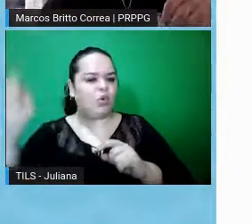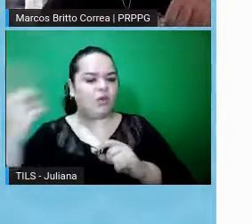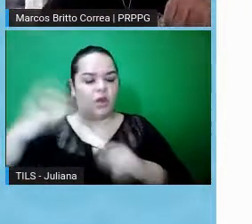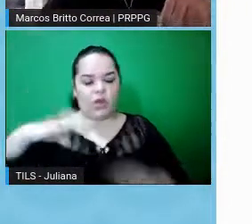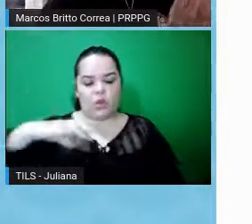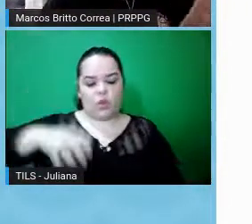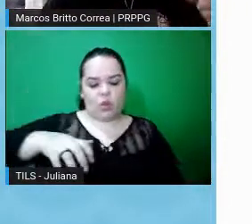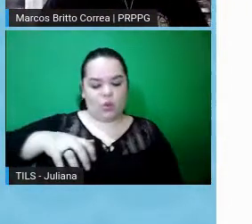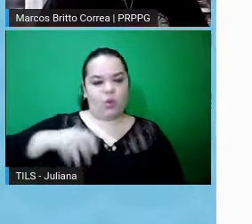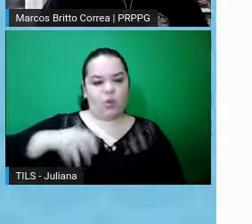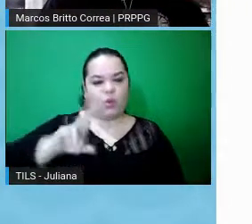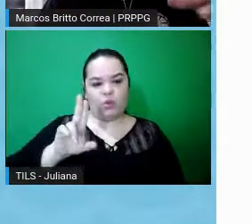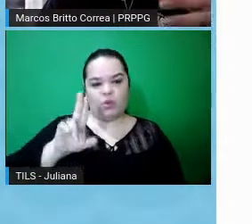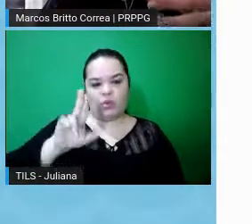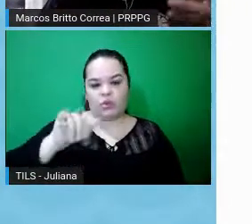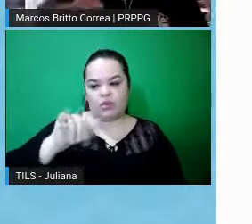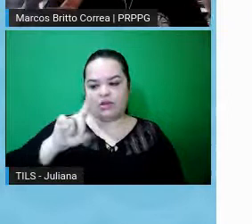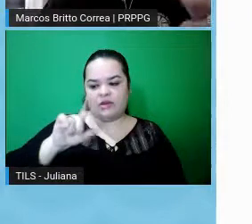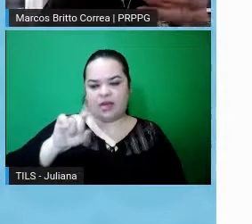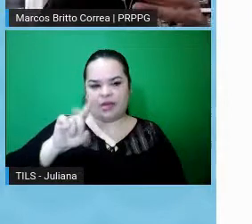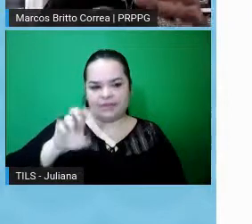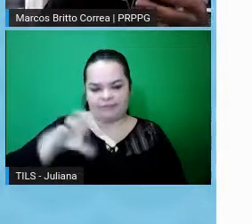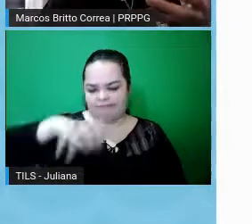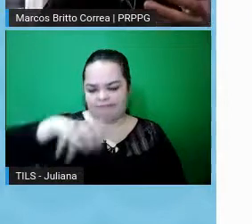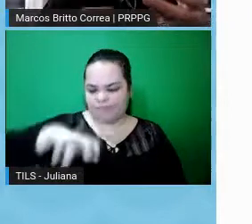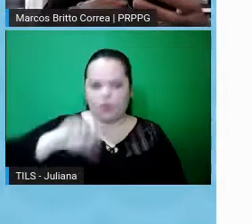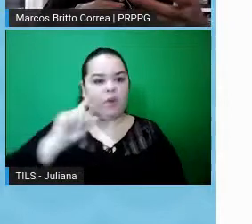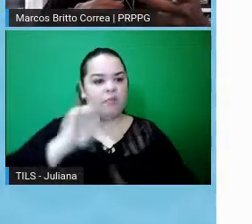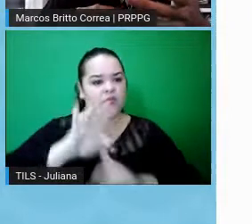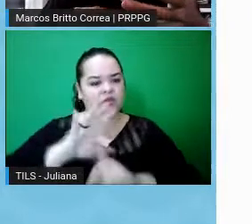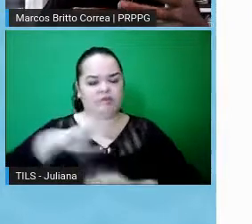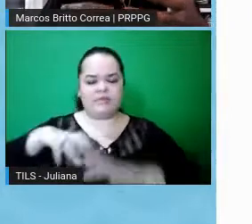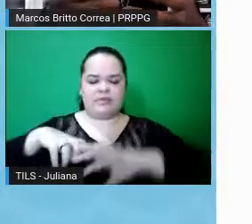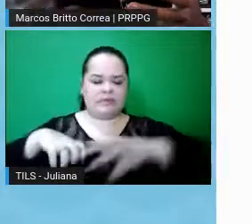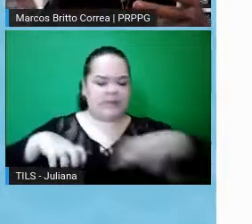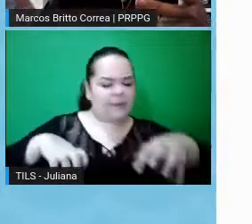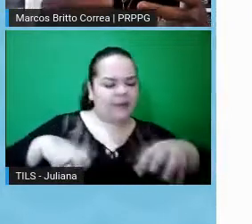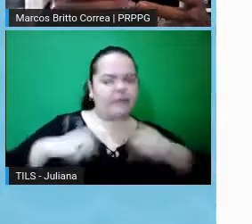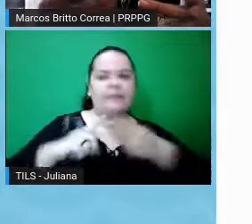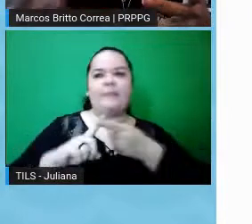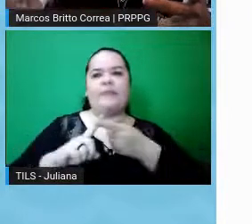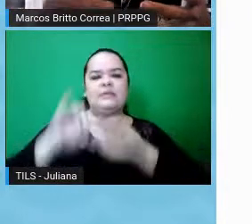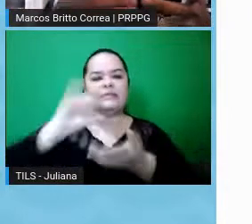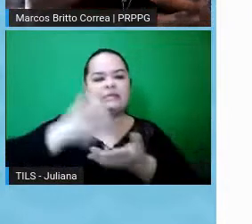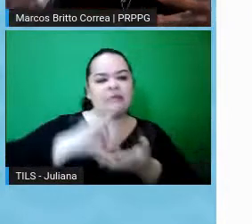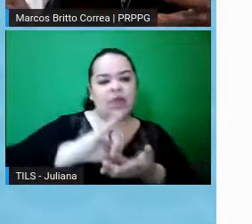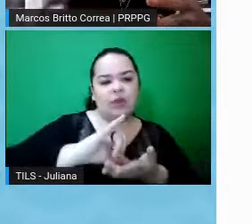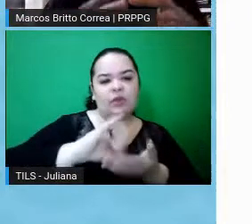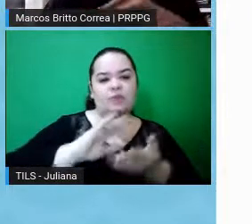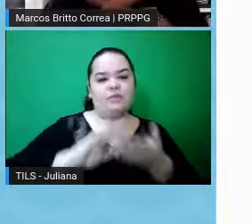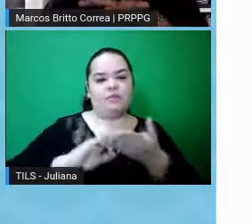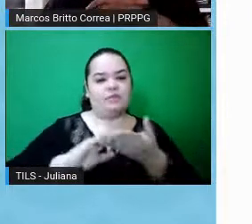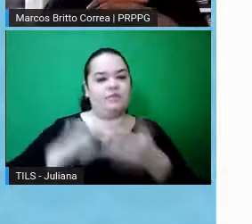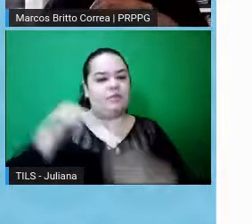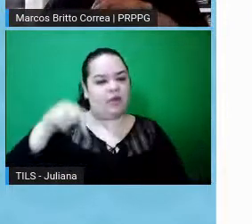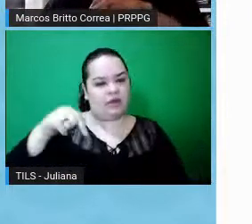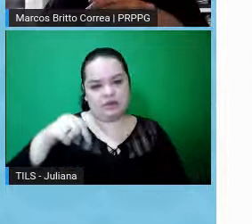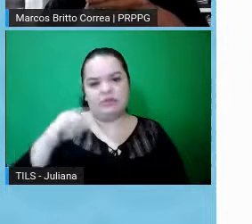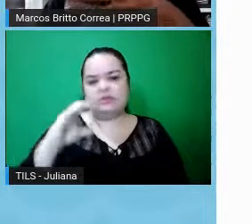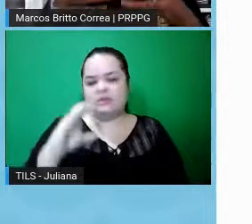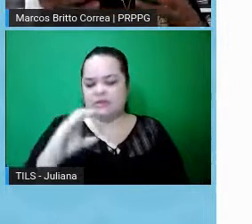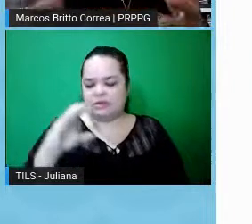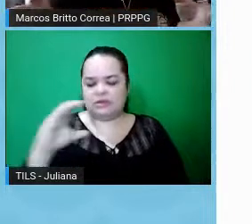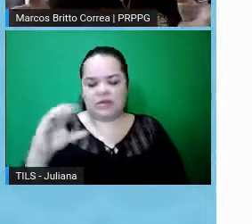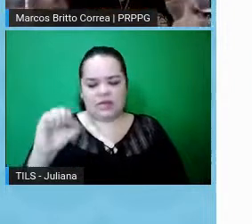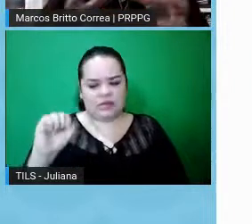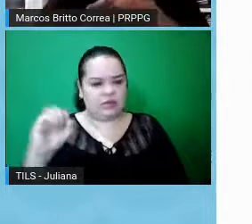da universidade, e aí pode ser um departamento, pode ser um centro, né, de, por exemplo, o centro, o CCSO,